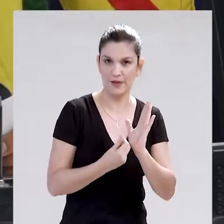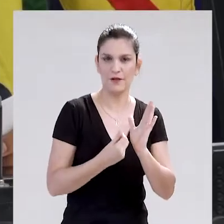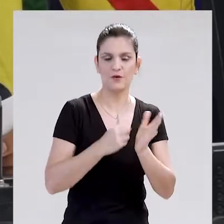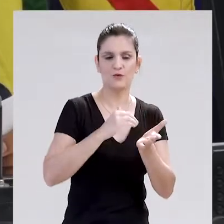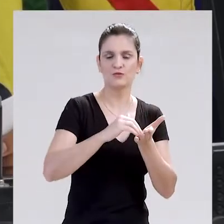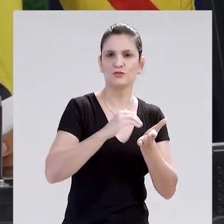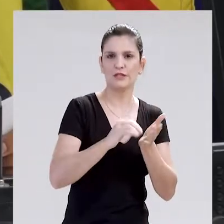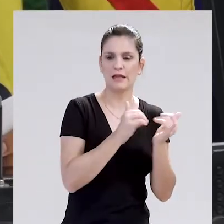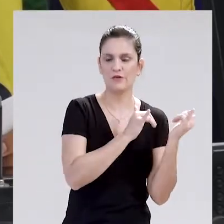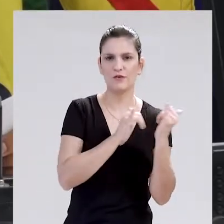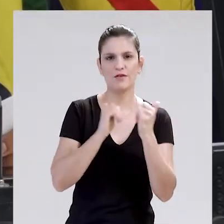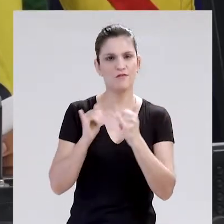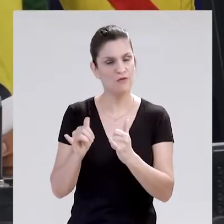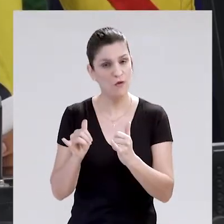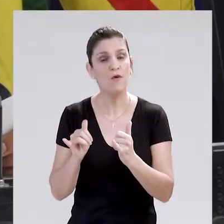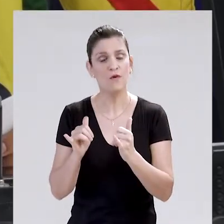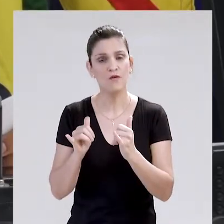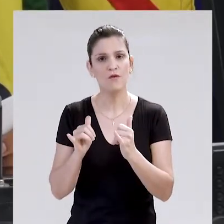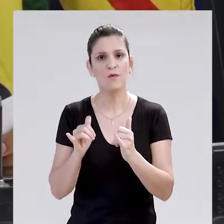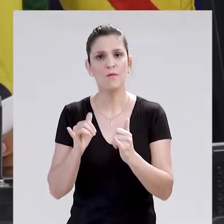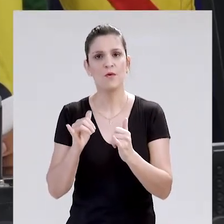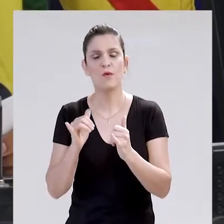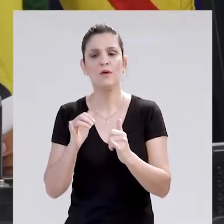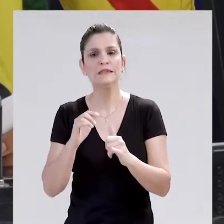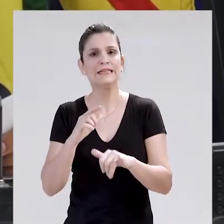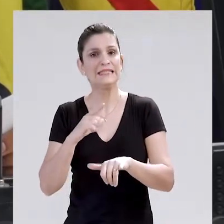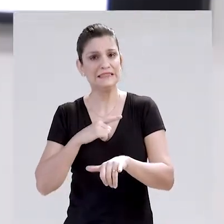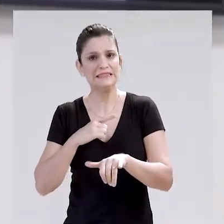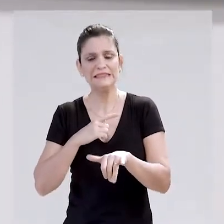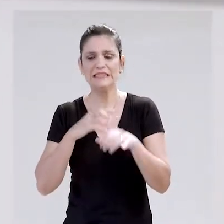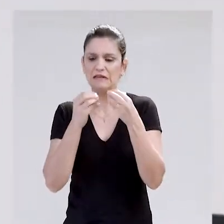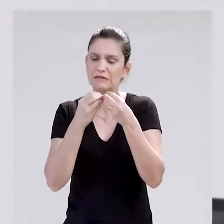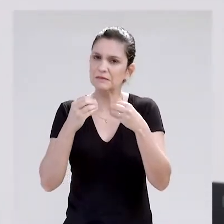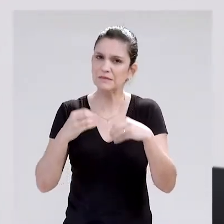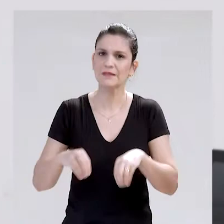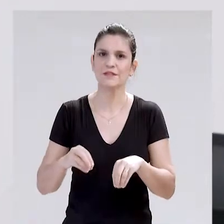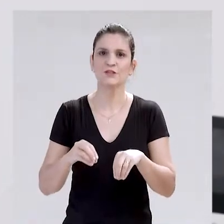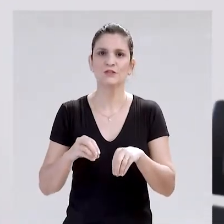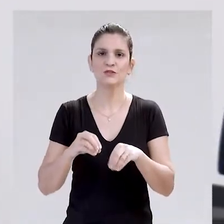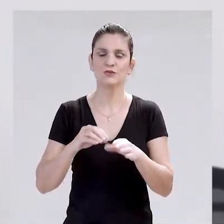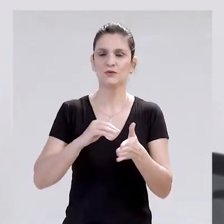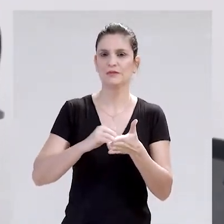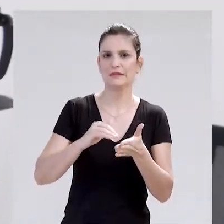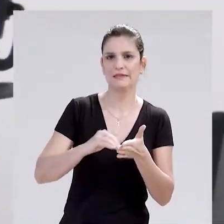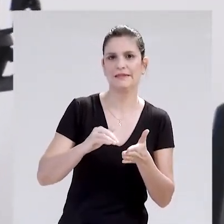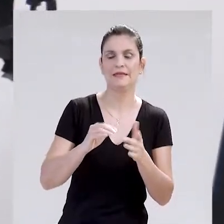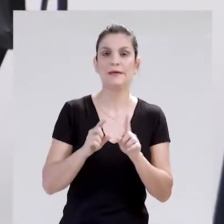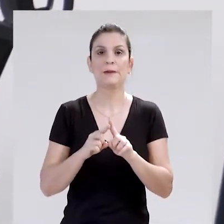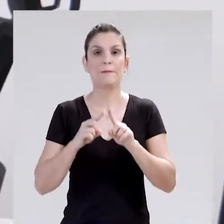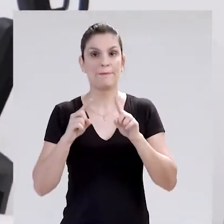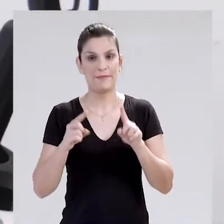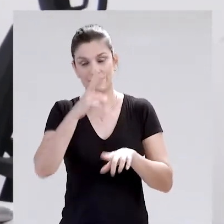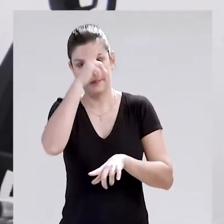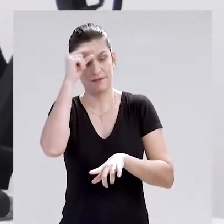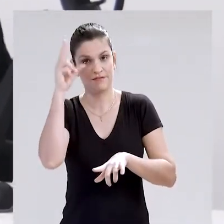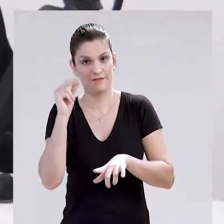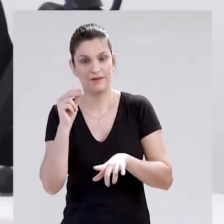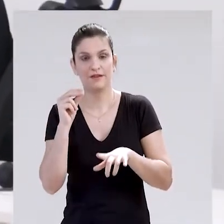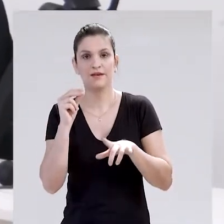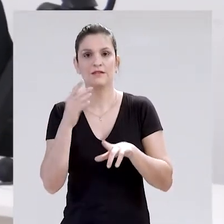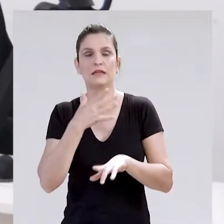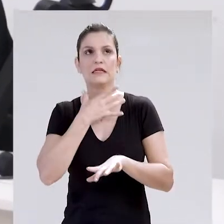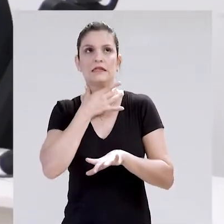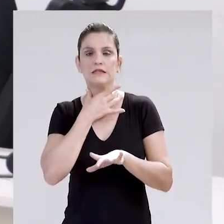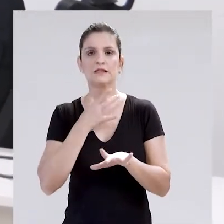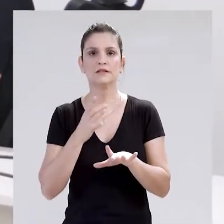Pedro Pedrocian Neto, informou que a Prefeitura sofreu financeiramente com a pandemia do Covid-19. No início da pandemia, a